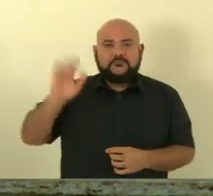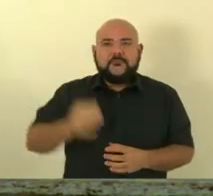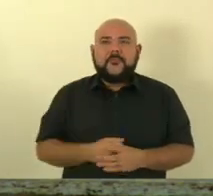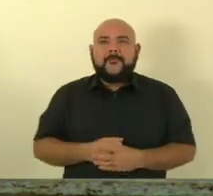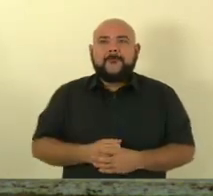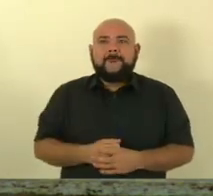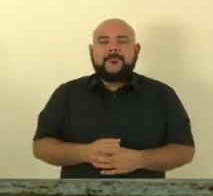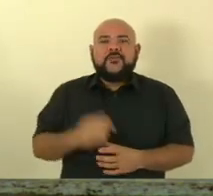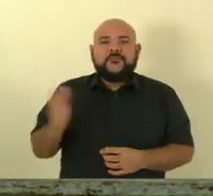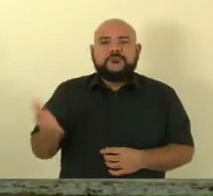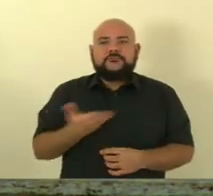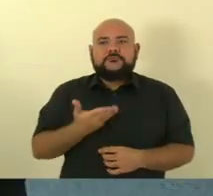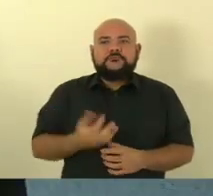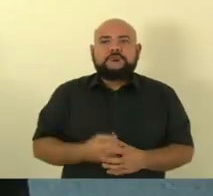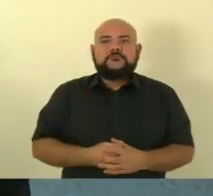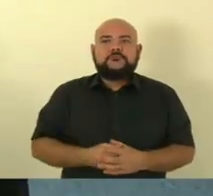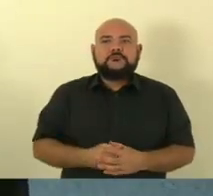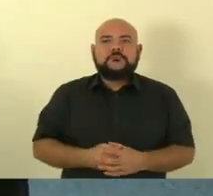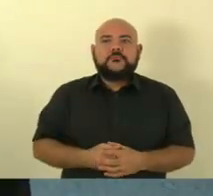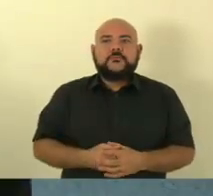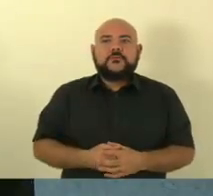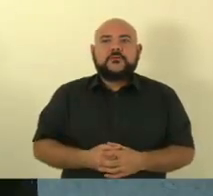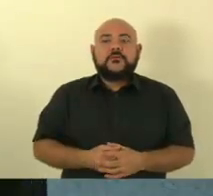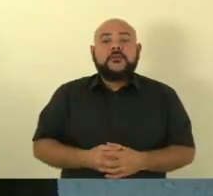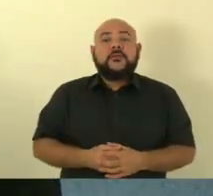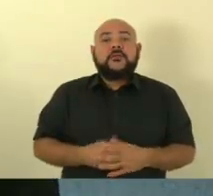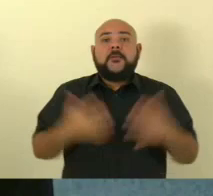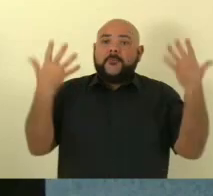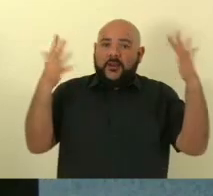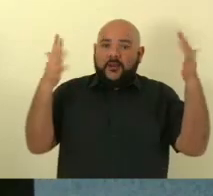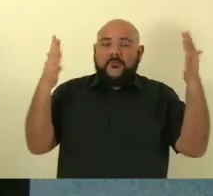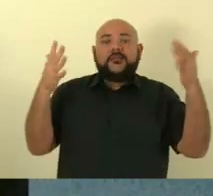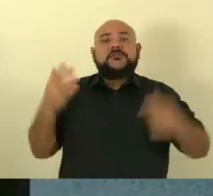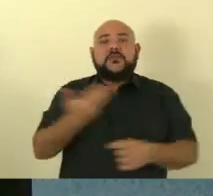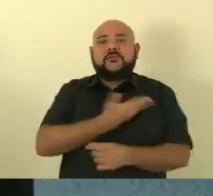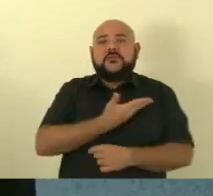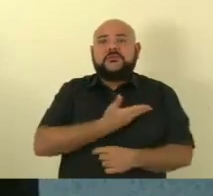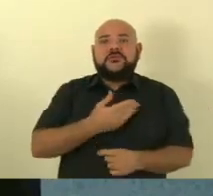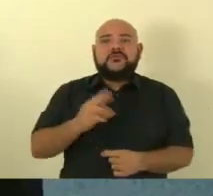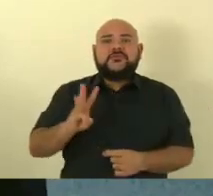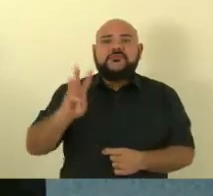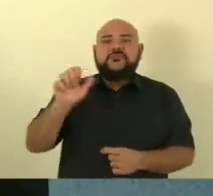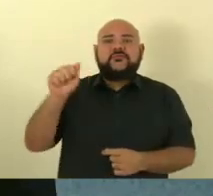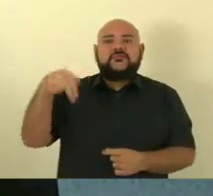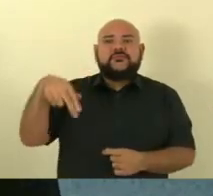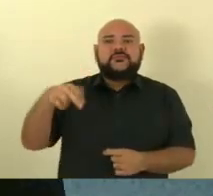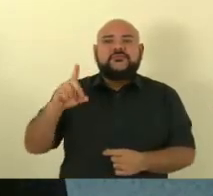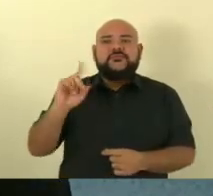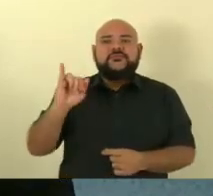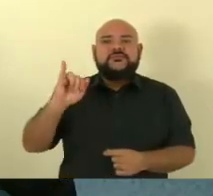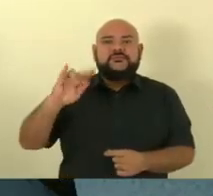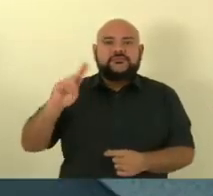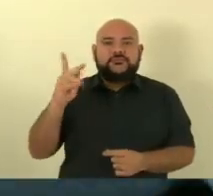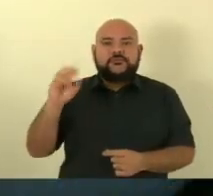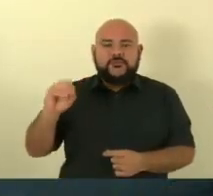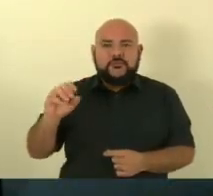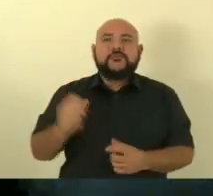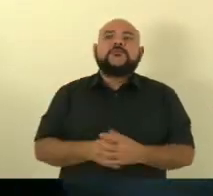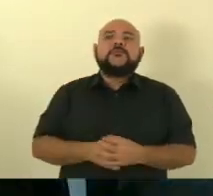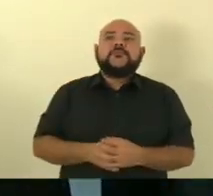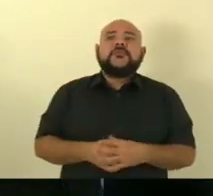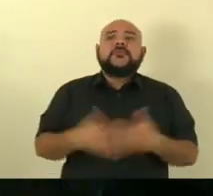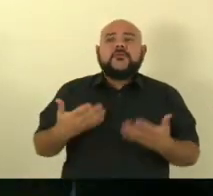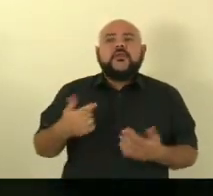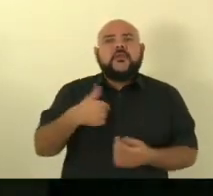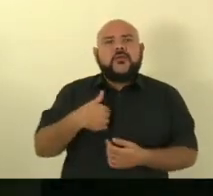deputado Alcântor Filho. Parabenizar aqui o deputado Vandinho Leite, amigo professor Vandinho, que tem aprendido tanto no mandato, pela